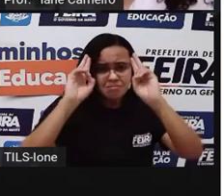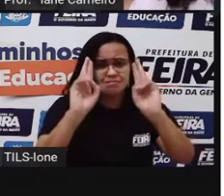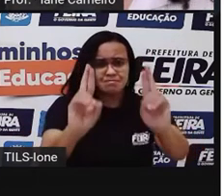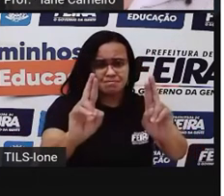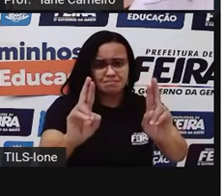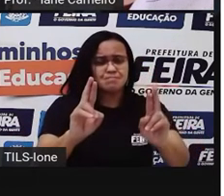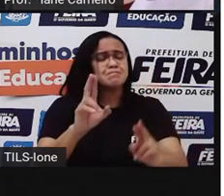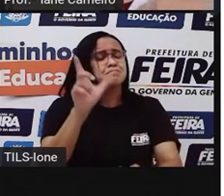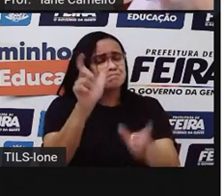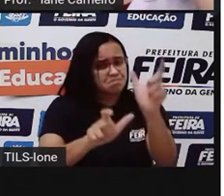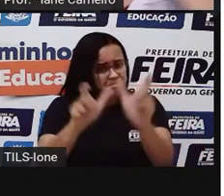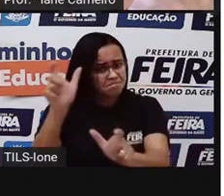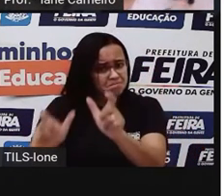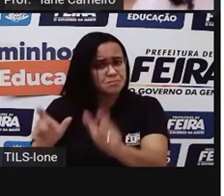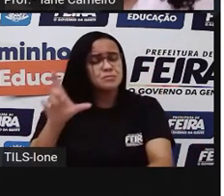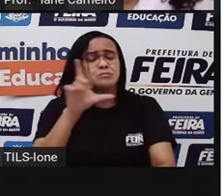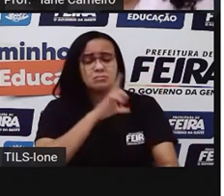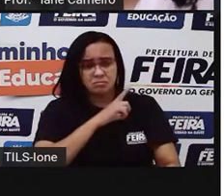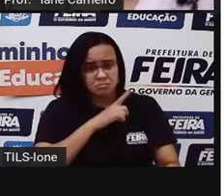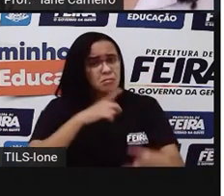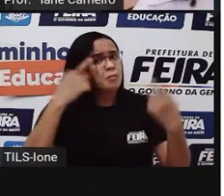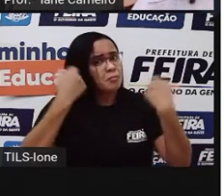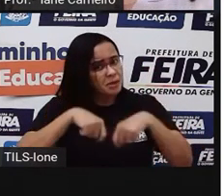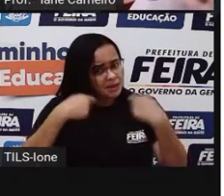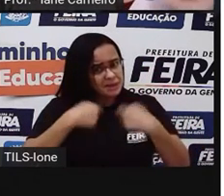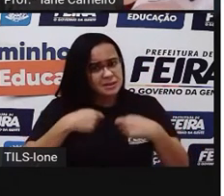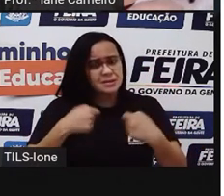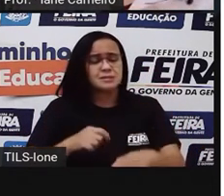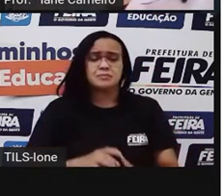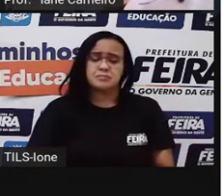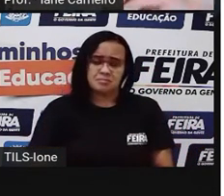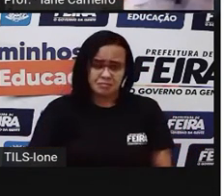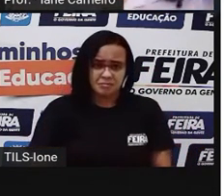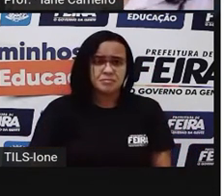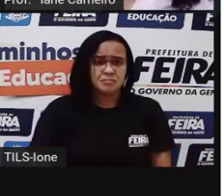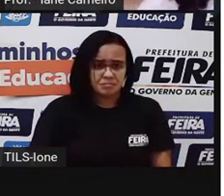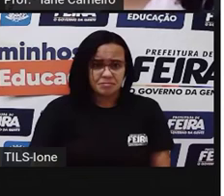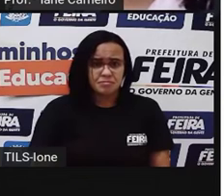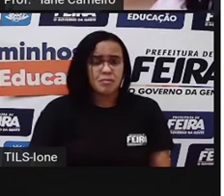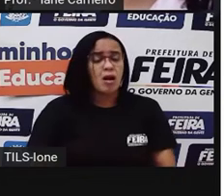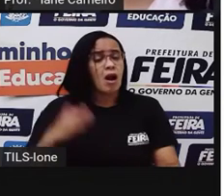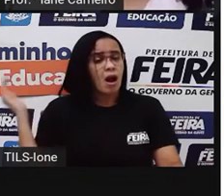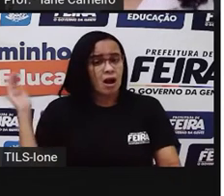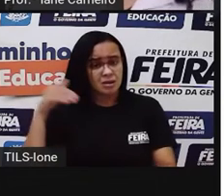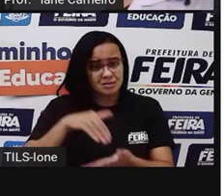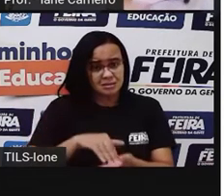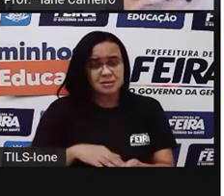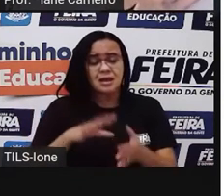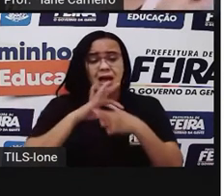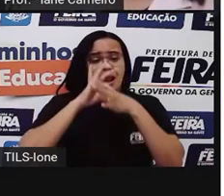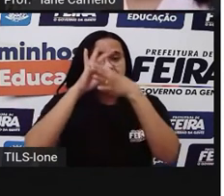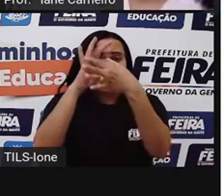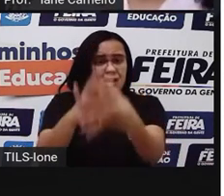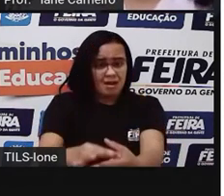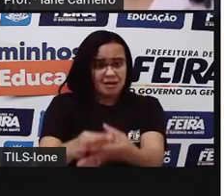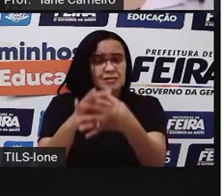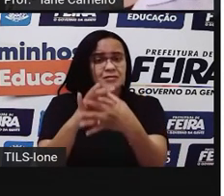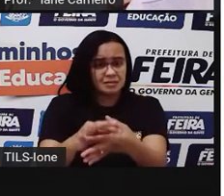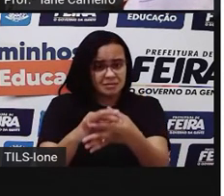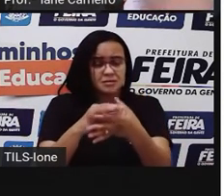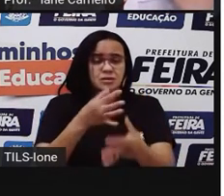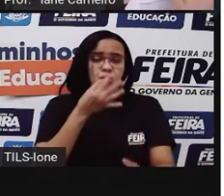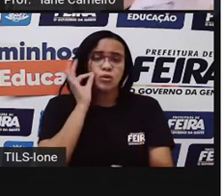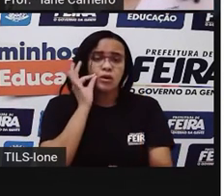colhe, né? A pessoa que moe o café, até quem leva o pó de café para o supermercado,